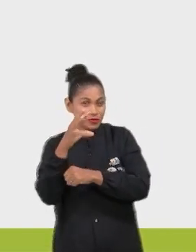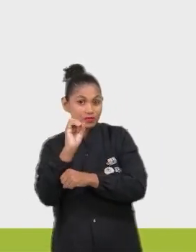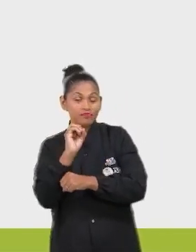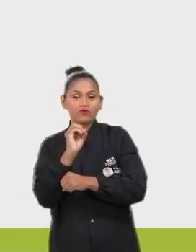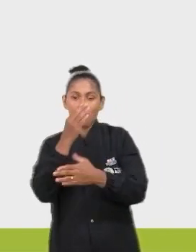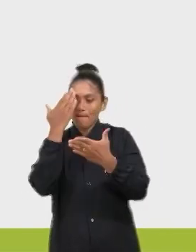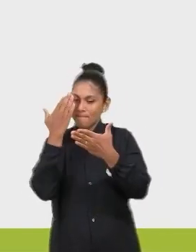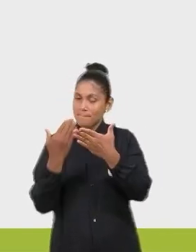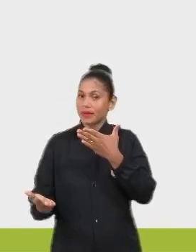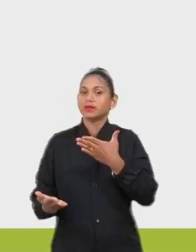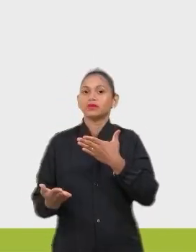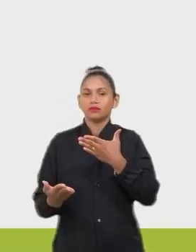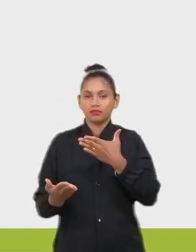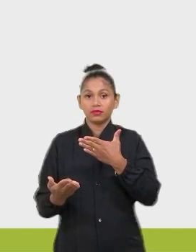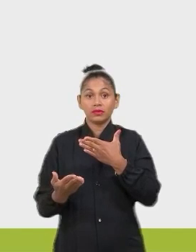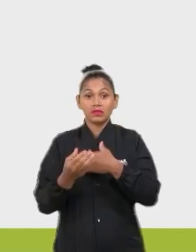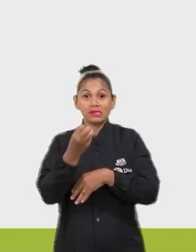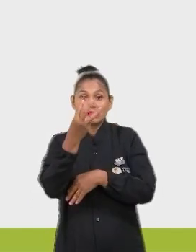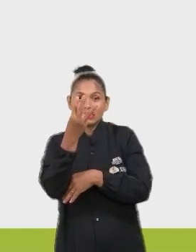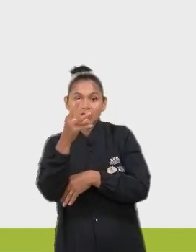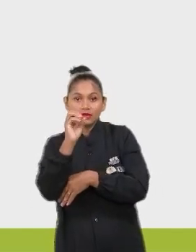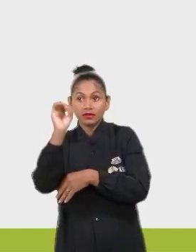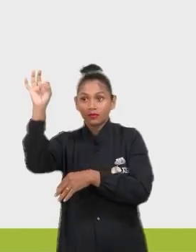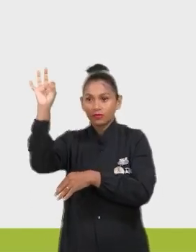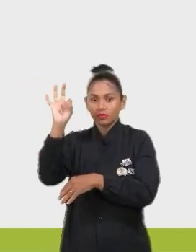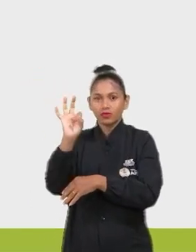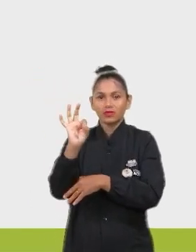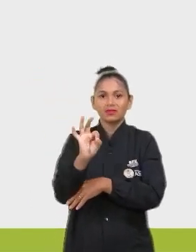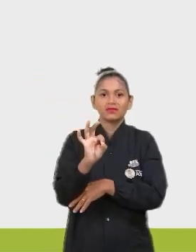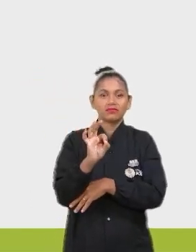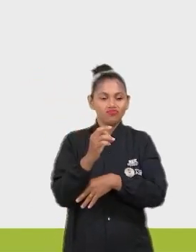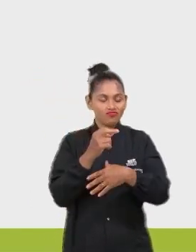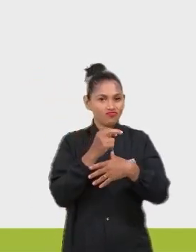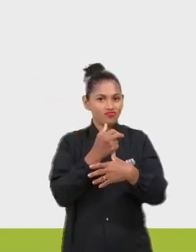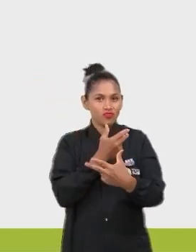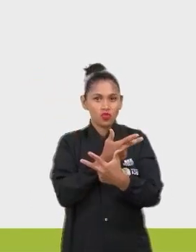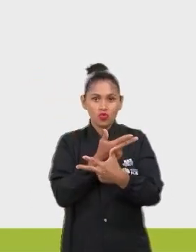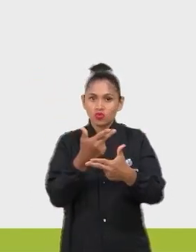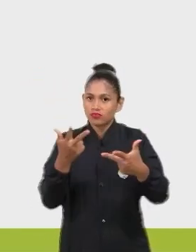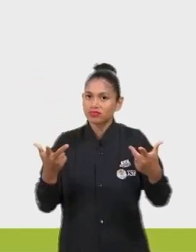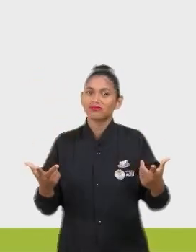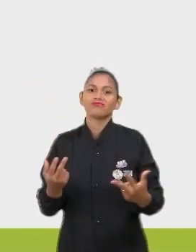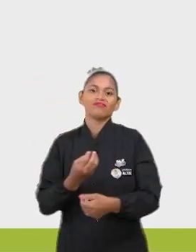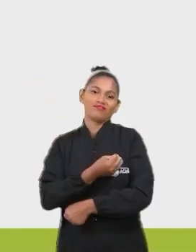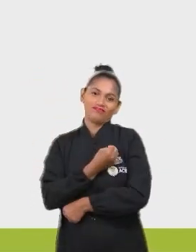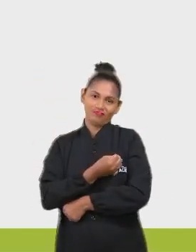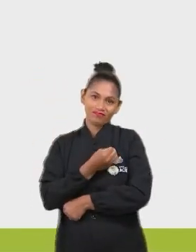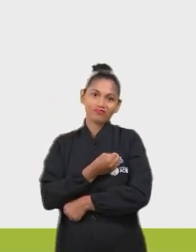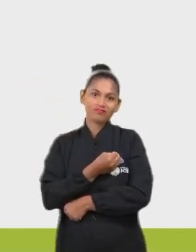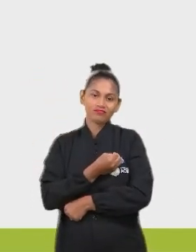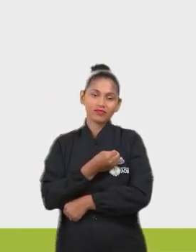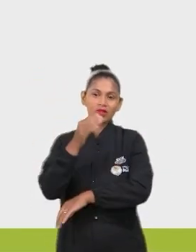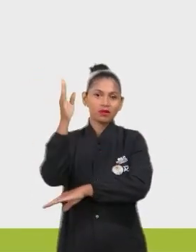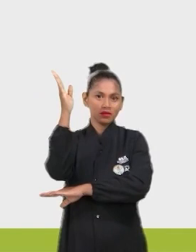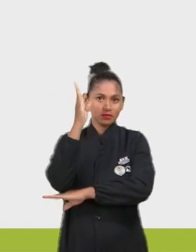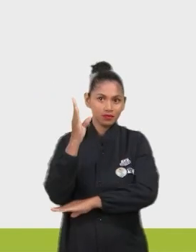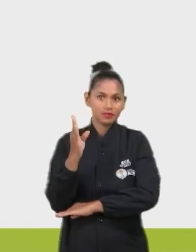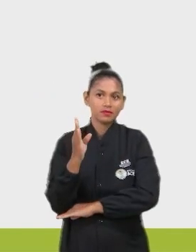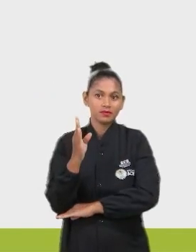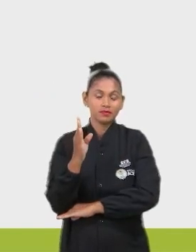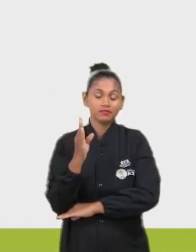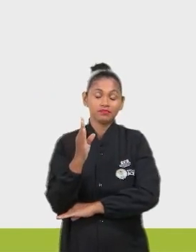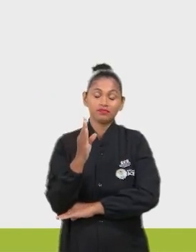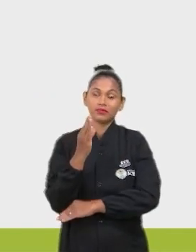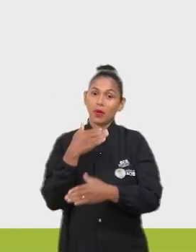30% da sua biodiversidade nos países tropicais. Brasil. Contudo, a queda foi